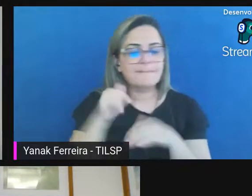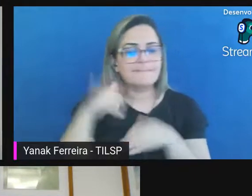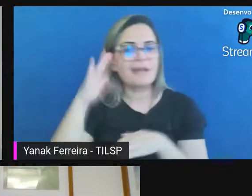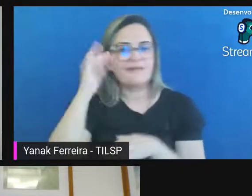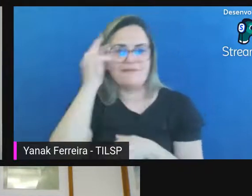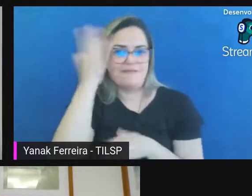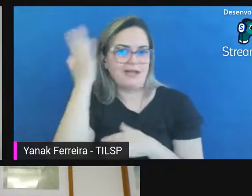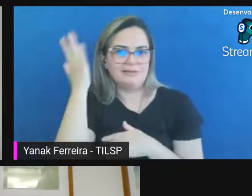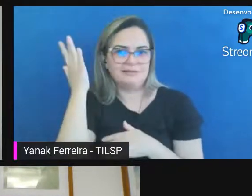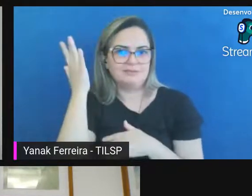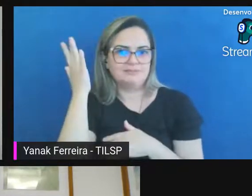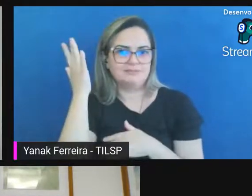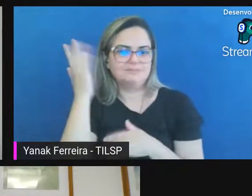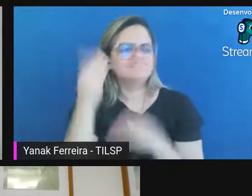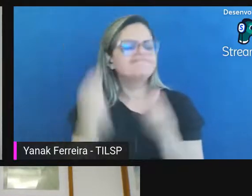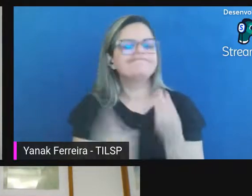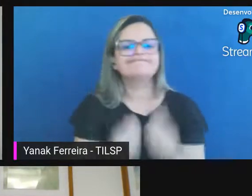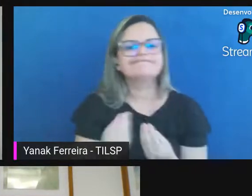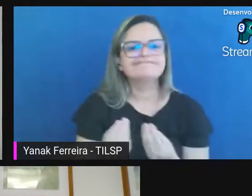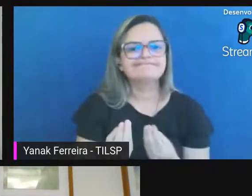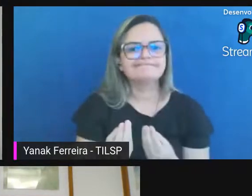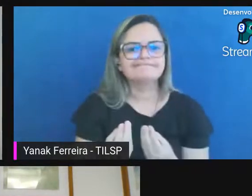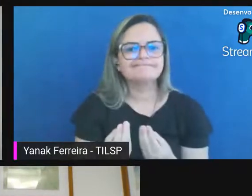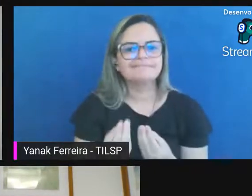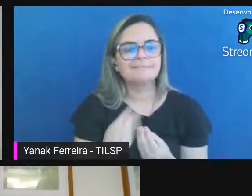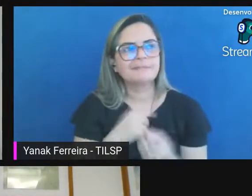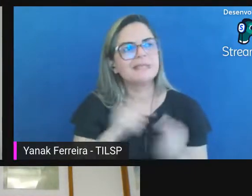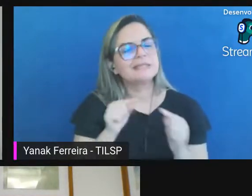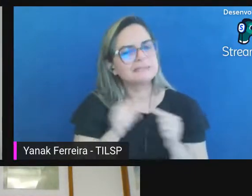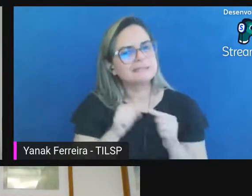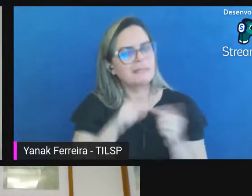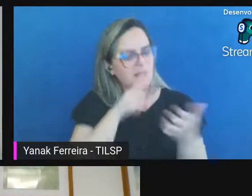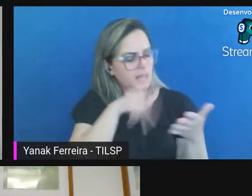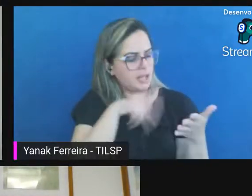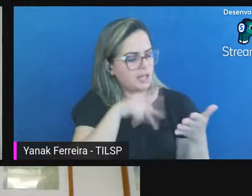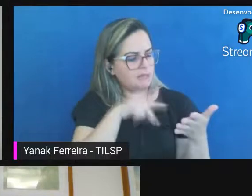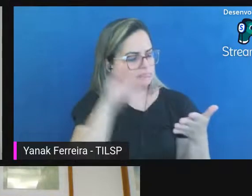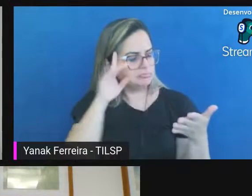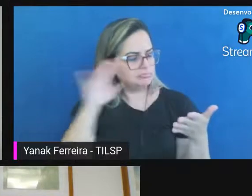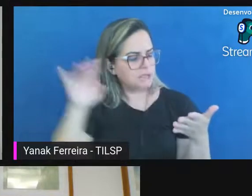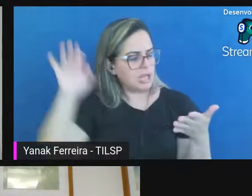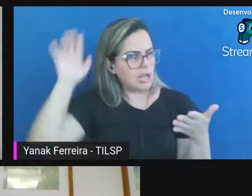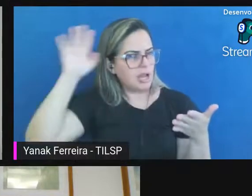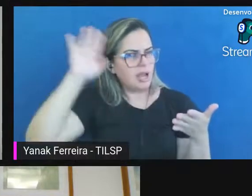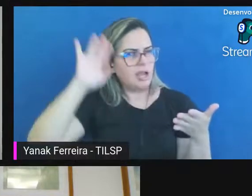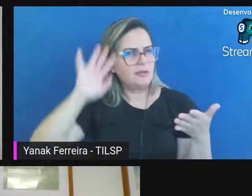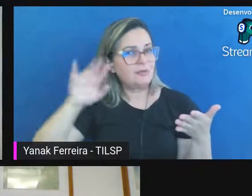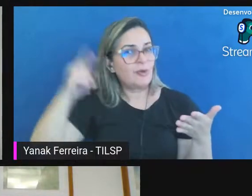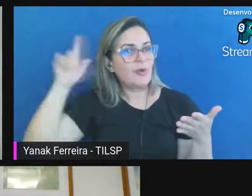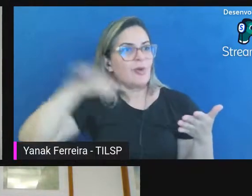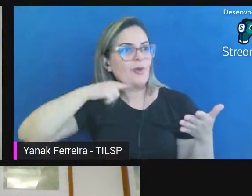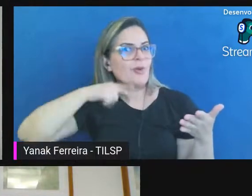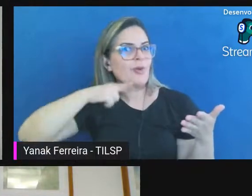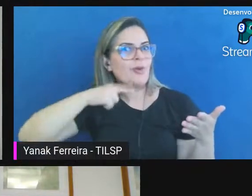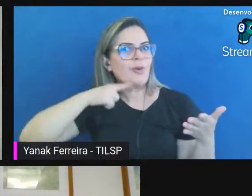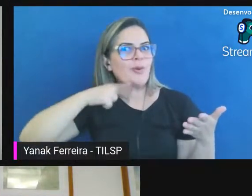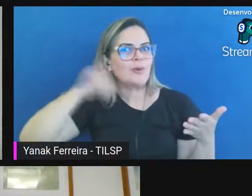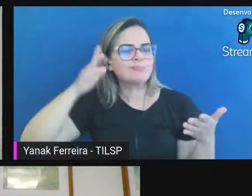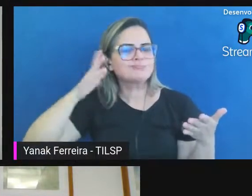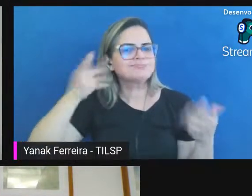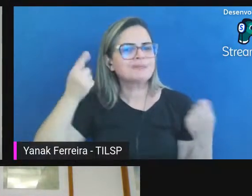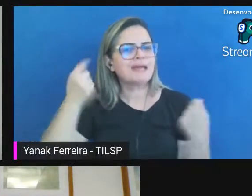entendimento e ele disse que refletir sobre isso gerou outras perguntas também é possível